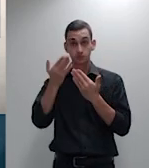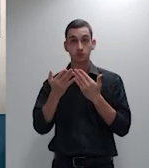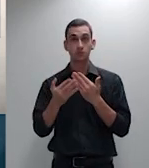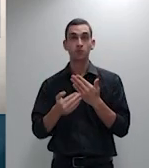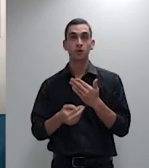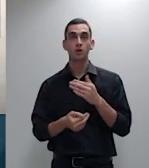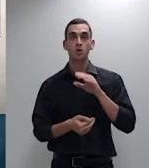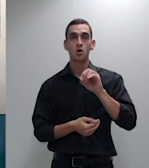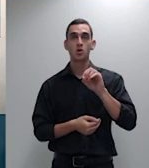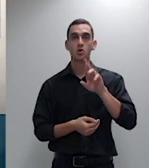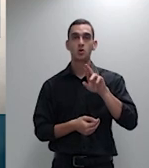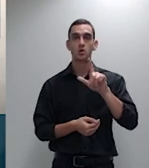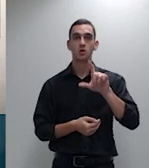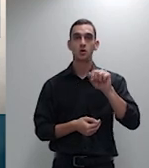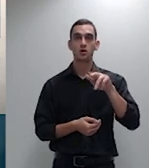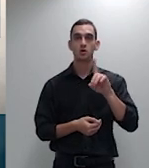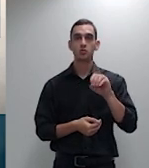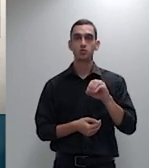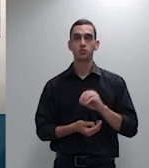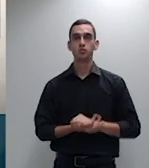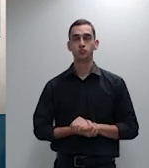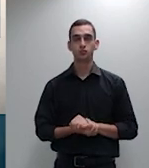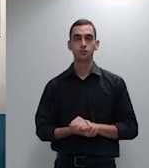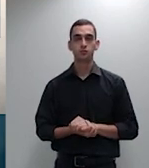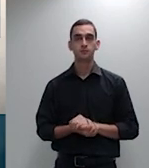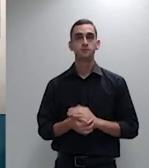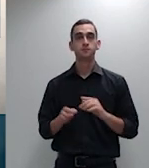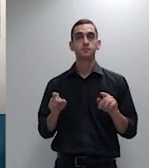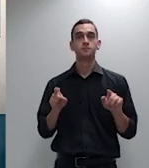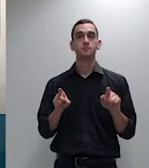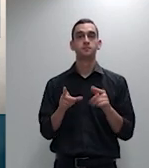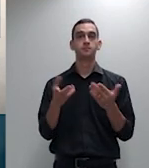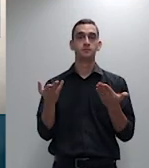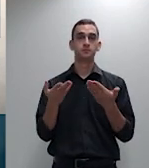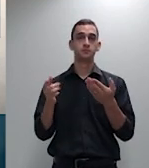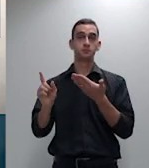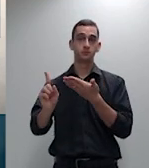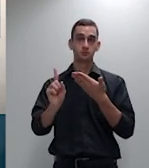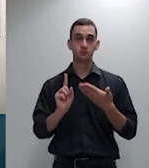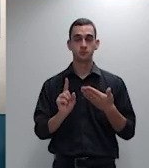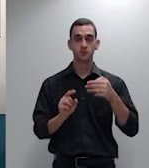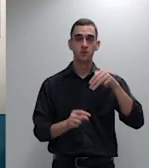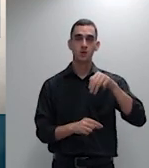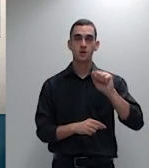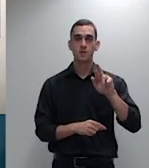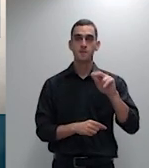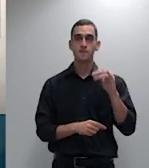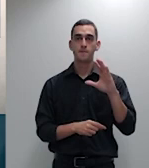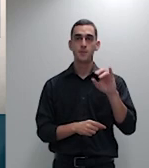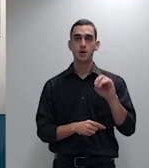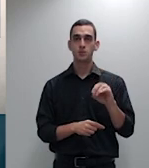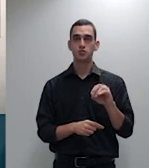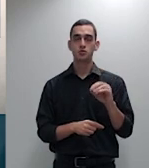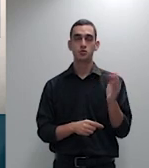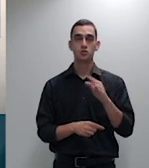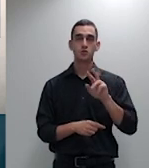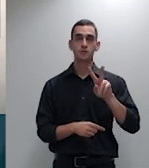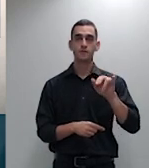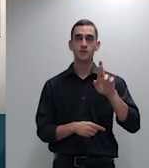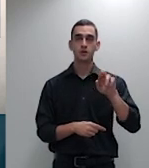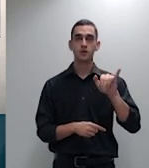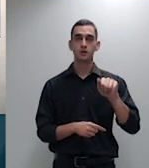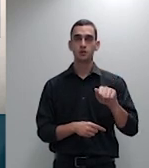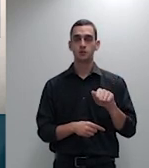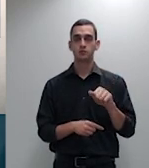chamo agora a tribuna o doutor Márcio Vieira Souto Costa Ferreira pela Federação Nacional de Saúde Suplementar o